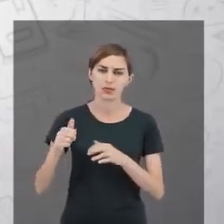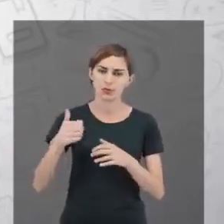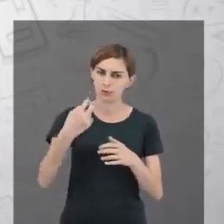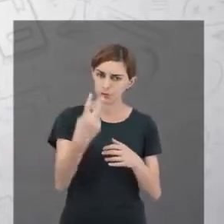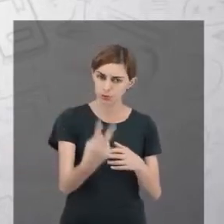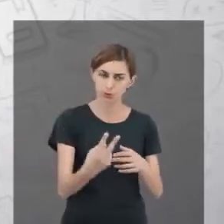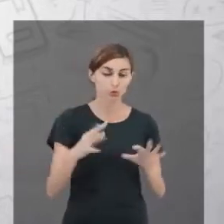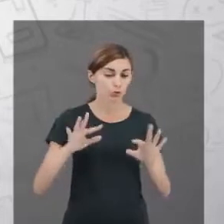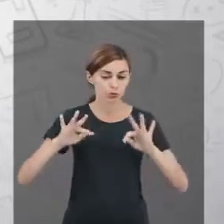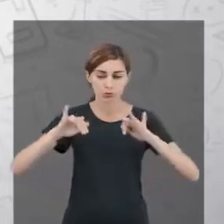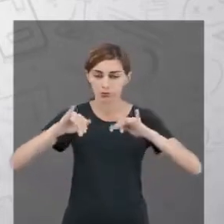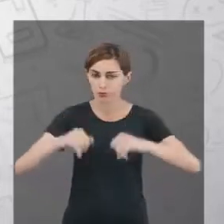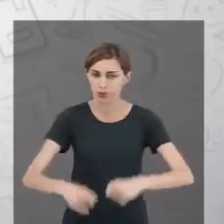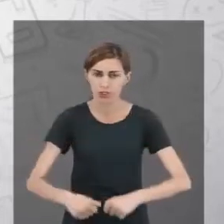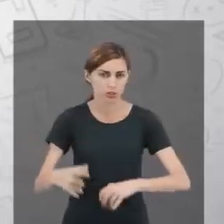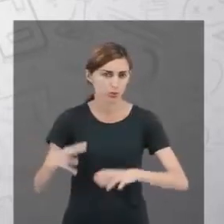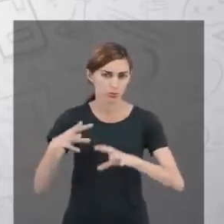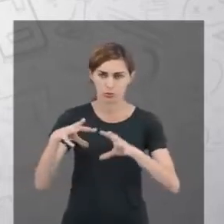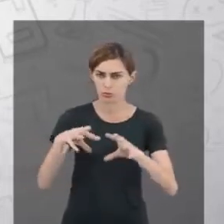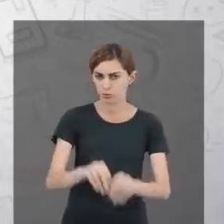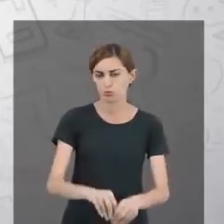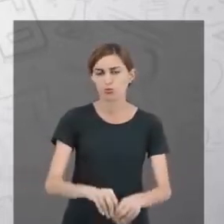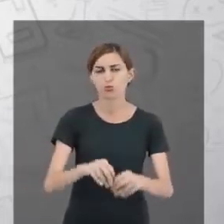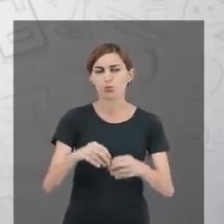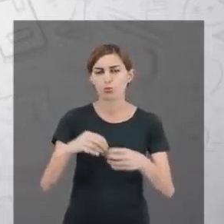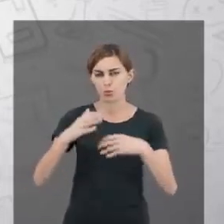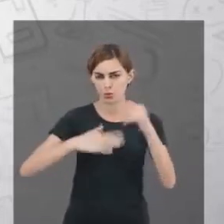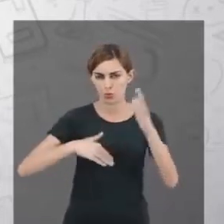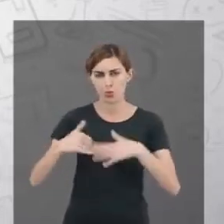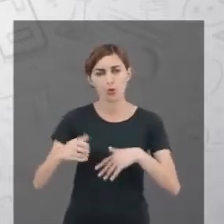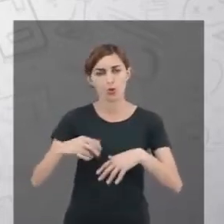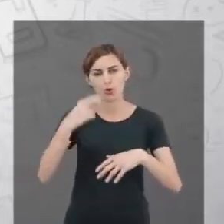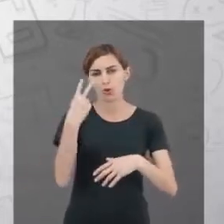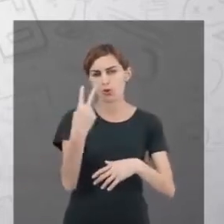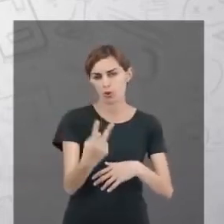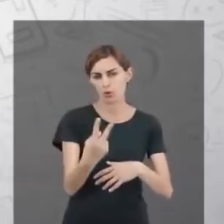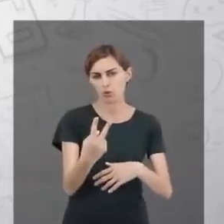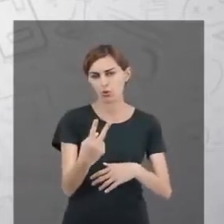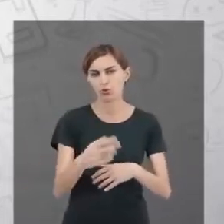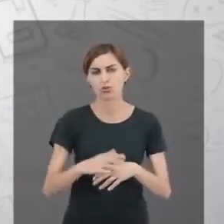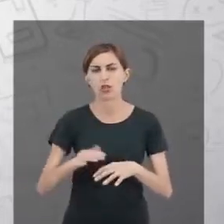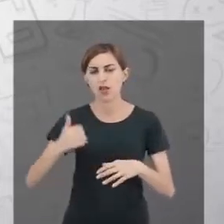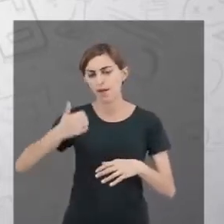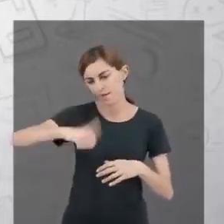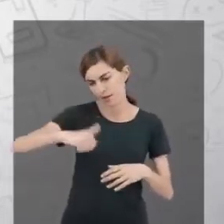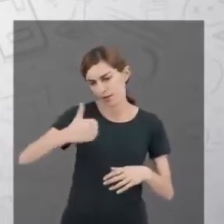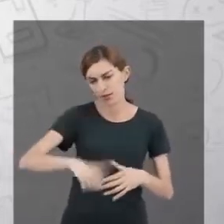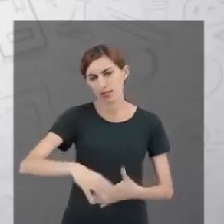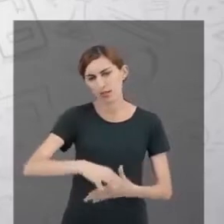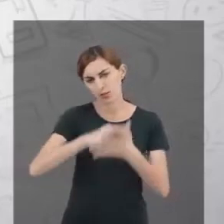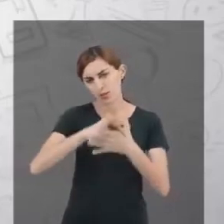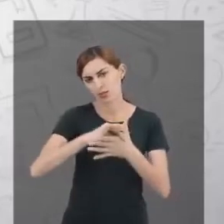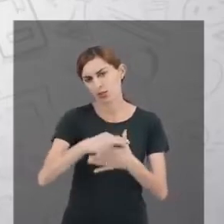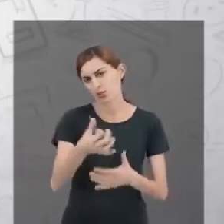anota todas as competências de disciplina. Nessa competência, você ficou com dois. E a avaliação presencial, seis, como a gente já viu.